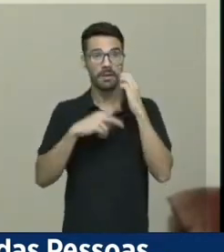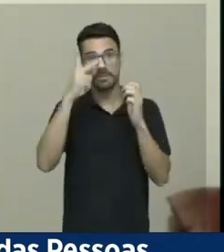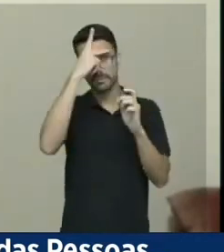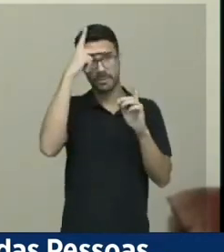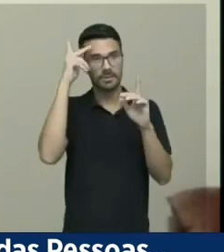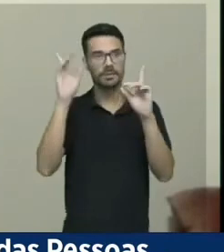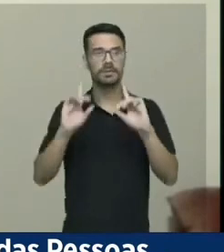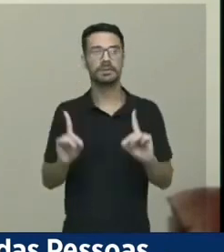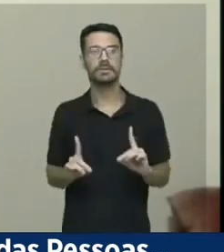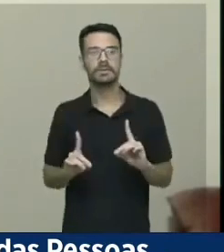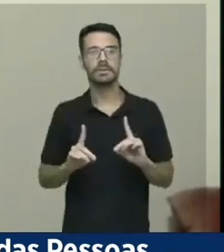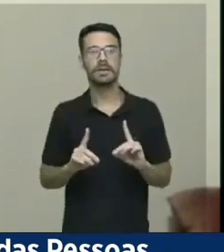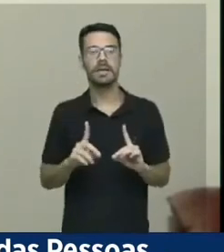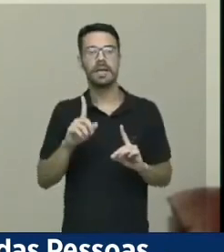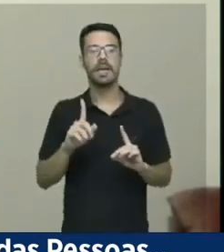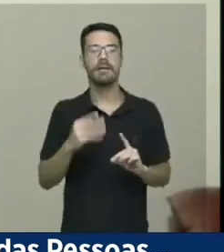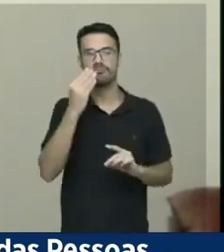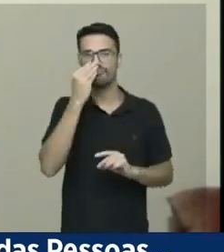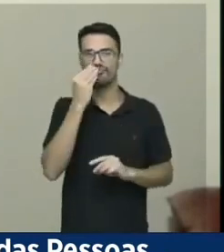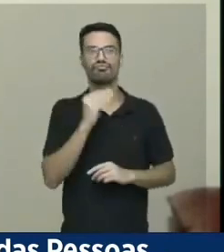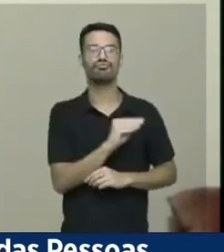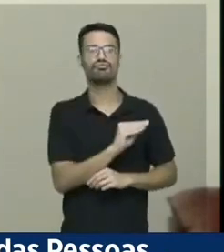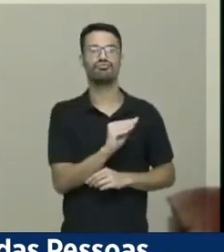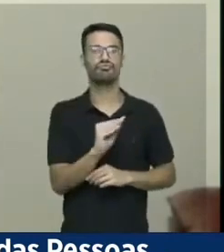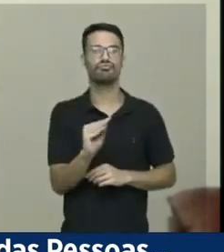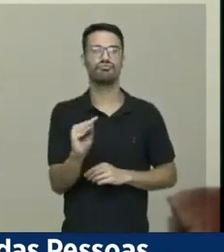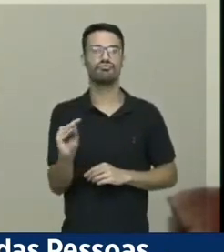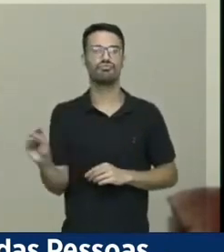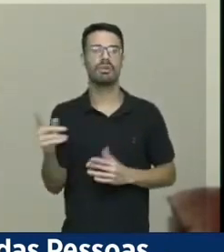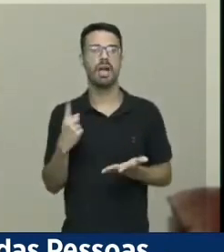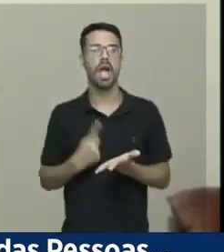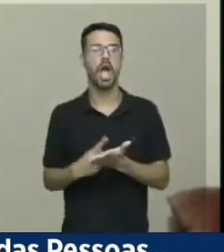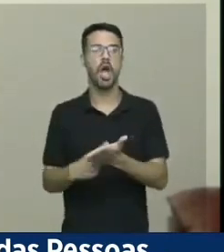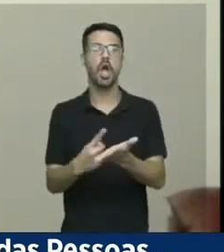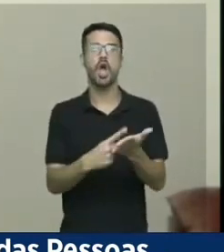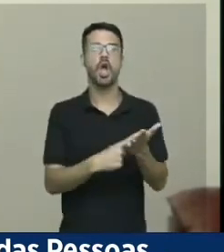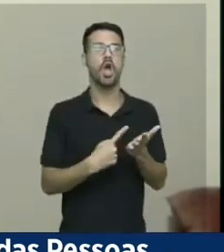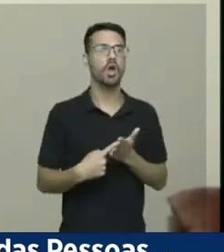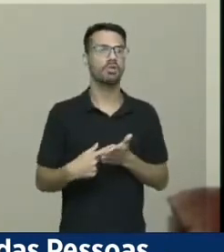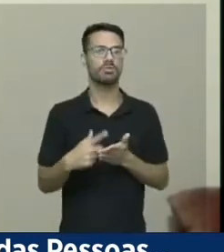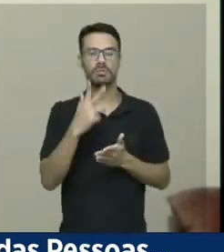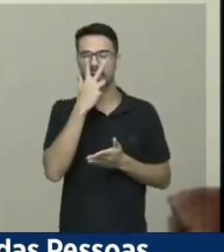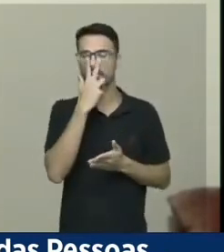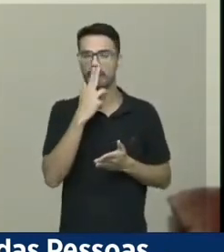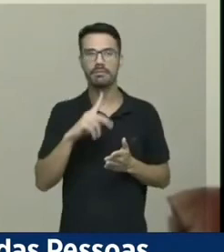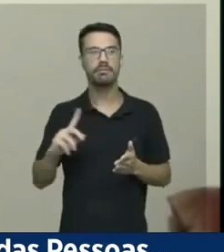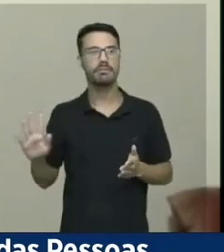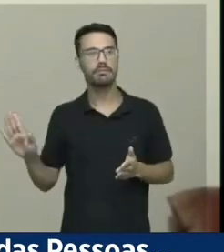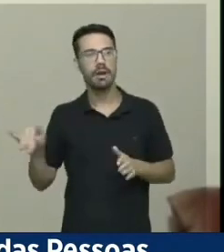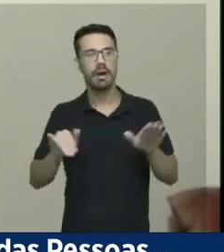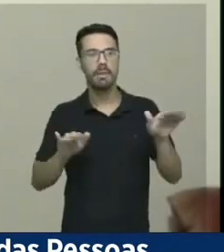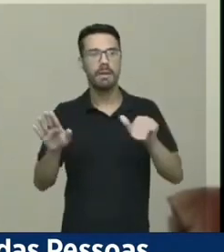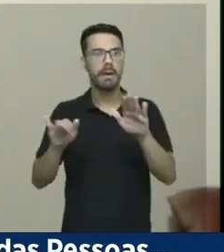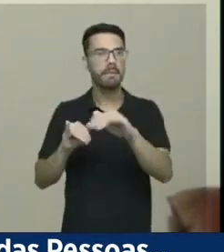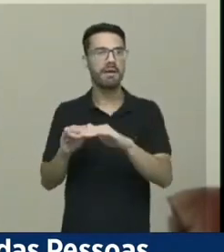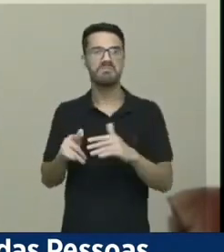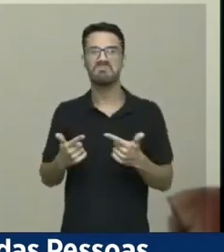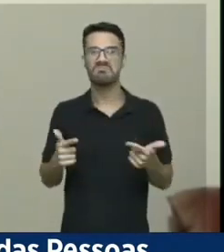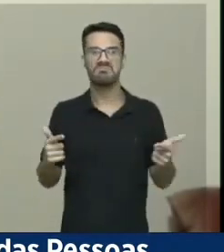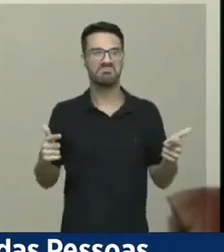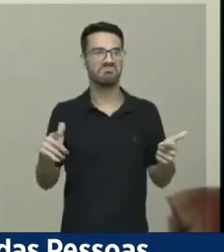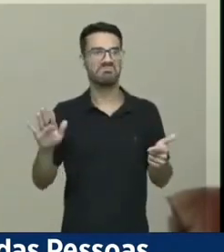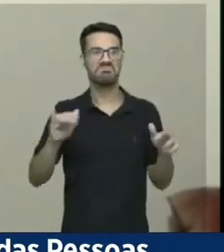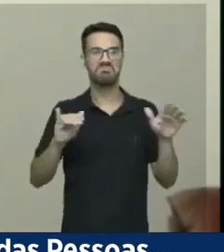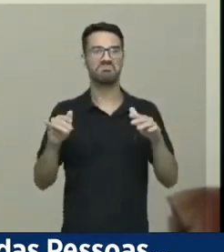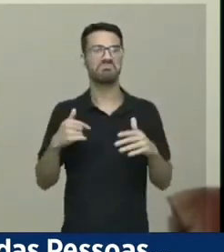estamos sendo desconsideradas nesse acordo aí. Nós não fomos envolvidos. Nós não fomos chamados para esse debate em nenhum